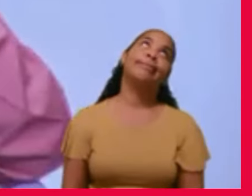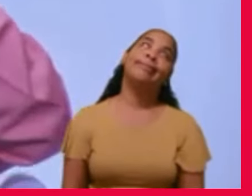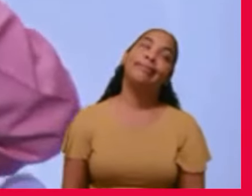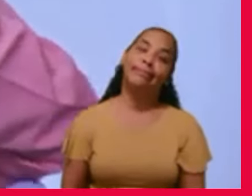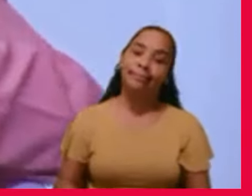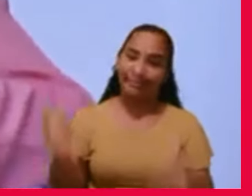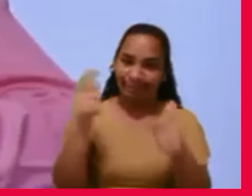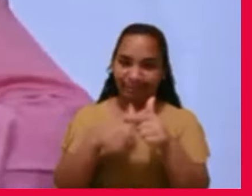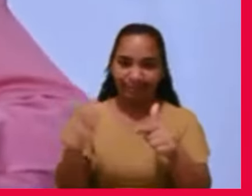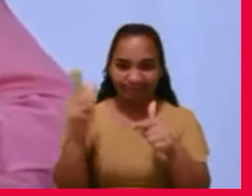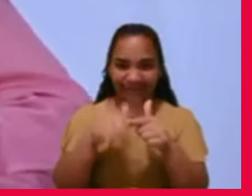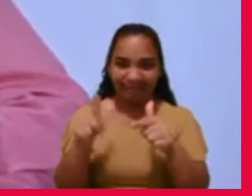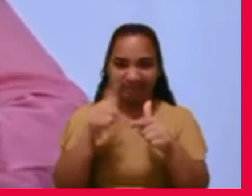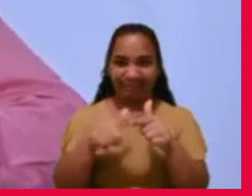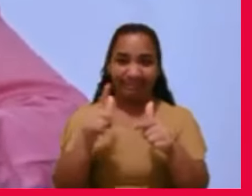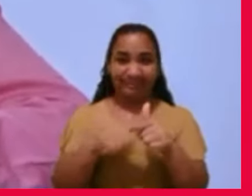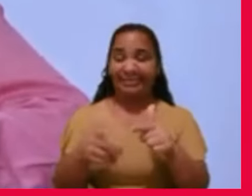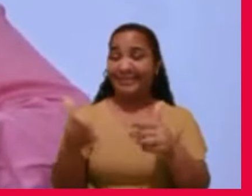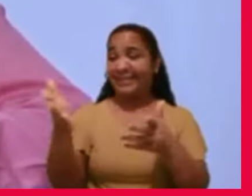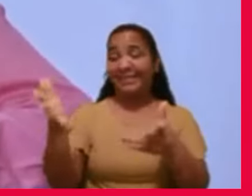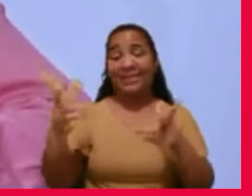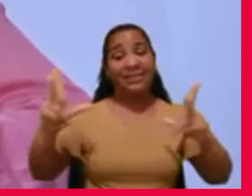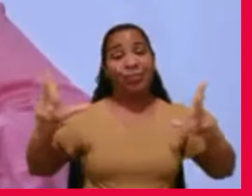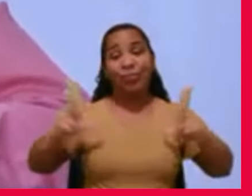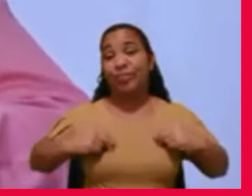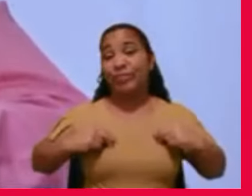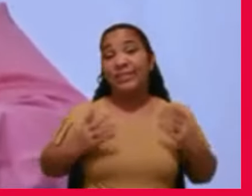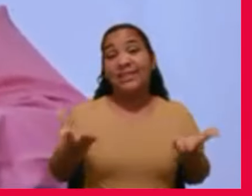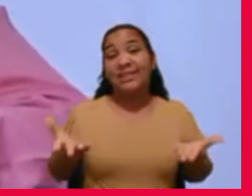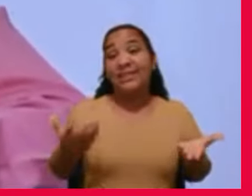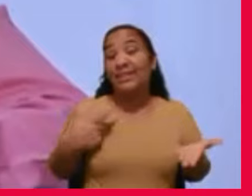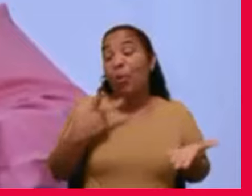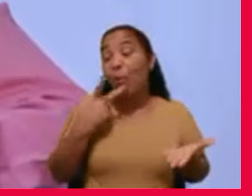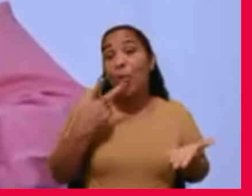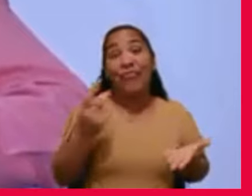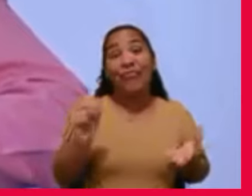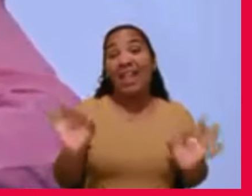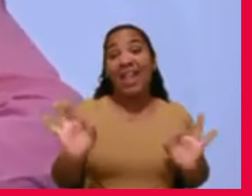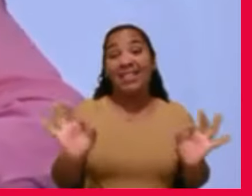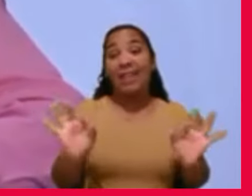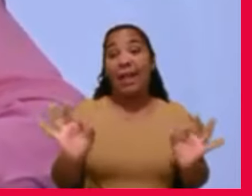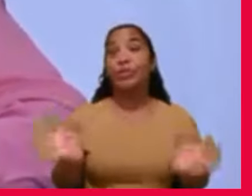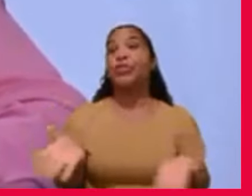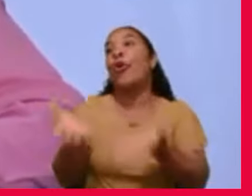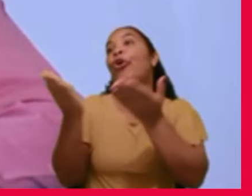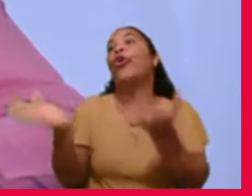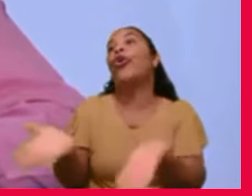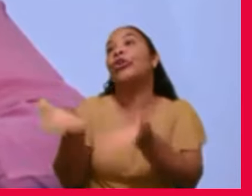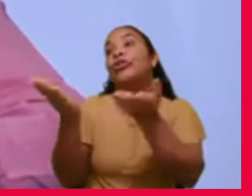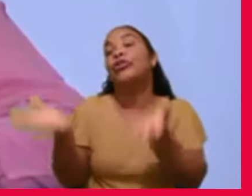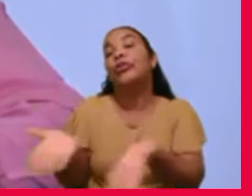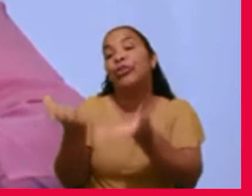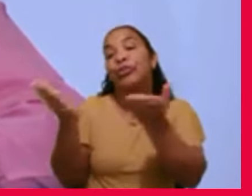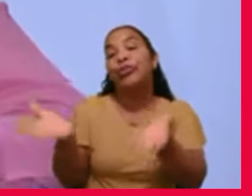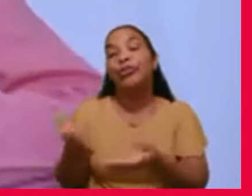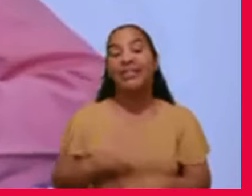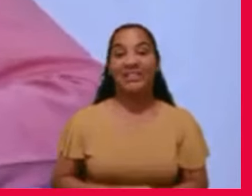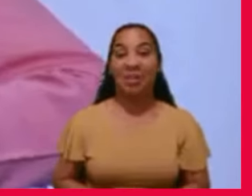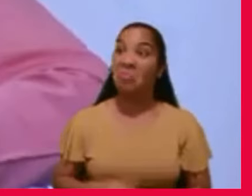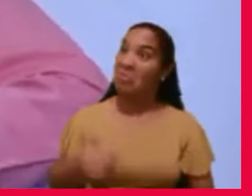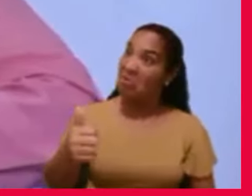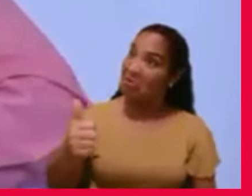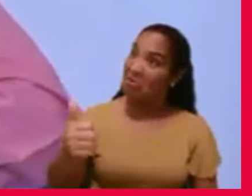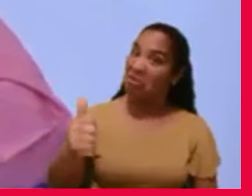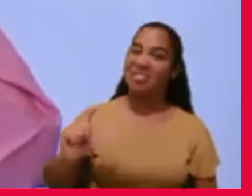tão narcisista ele era, não se podia dizer nada, só elogiar, se a gente dizia assim, hoje você está com boa aparência,